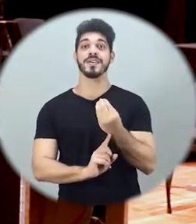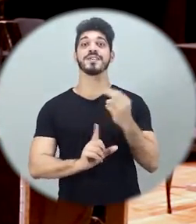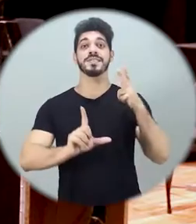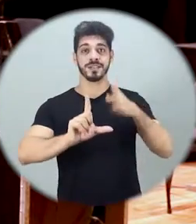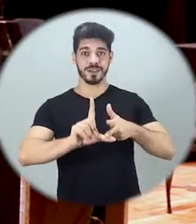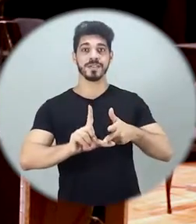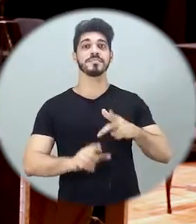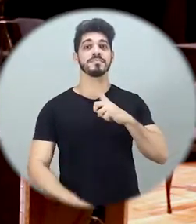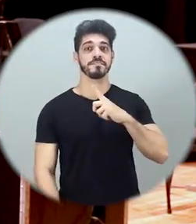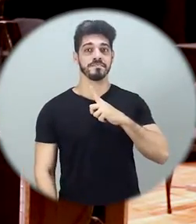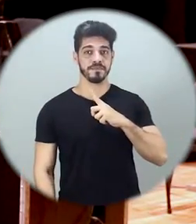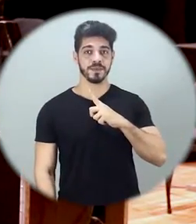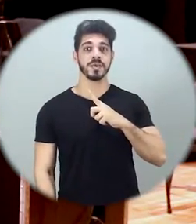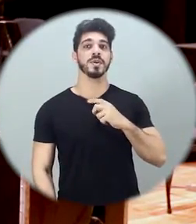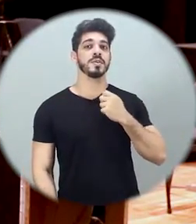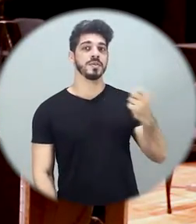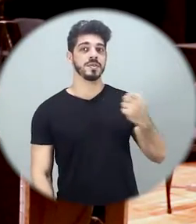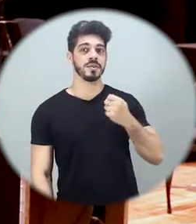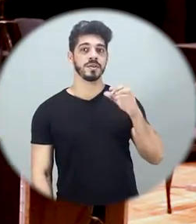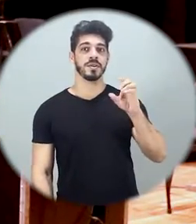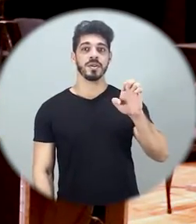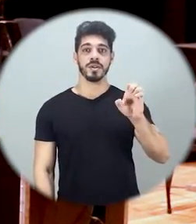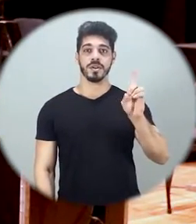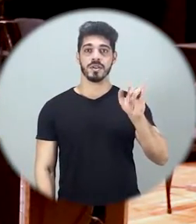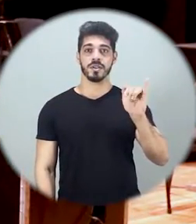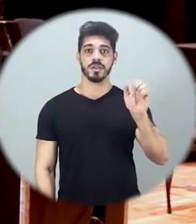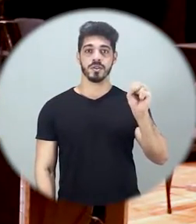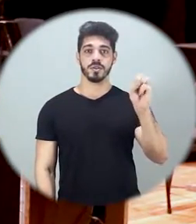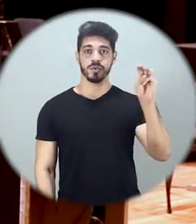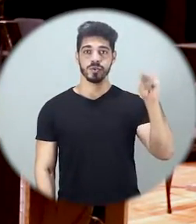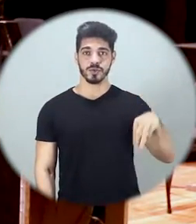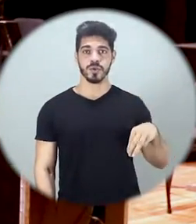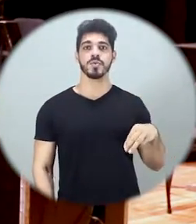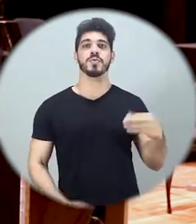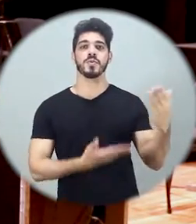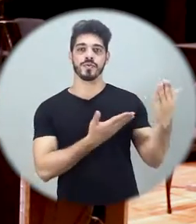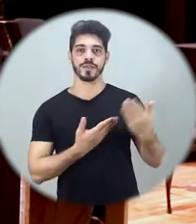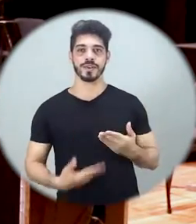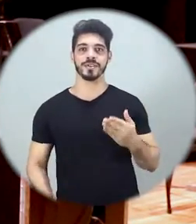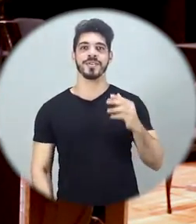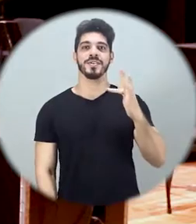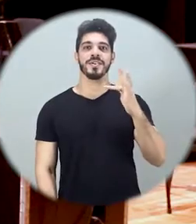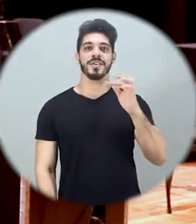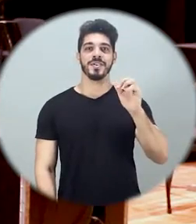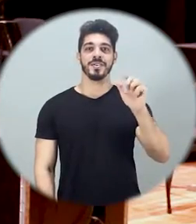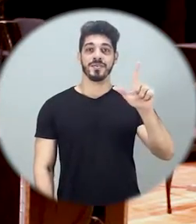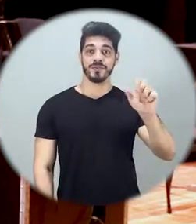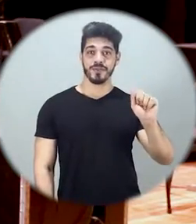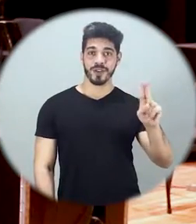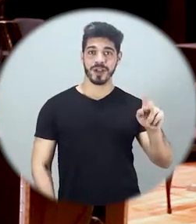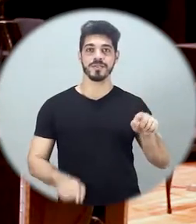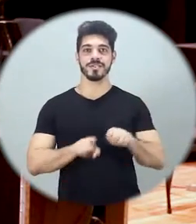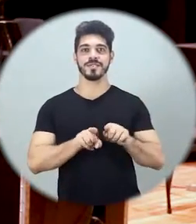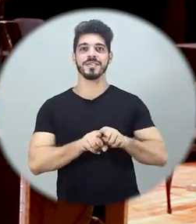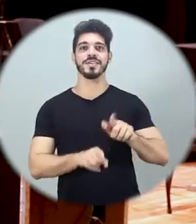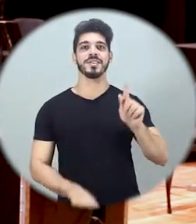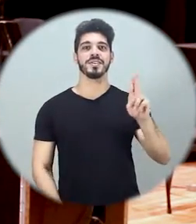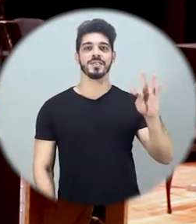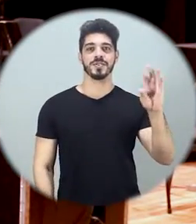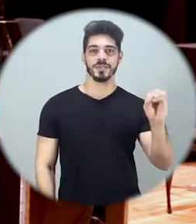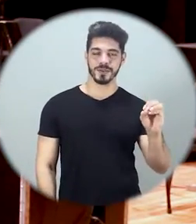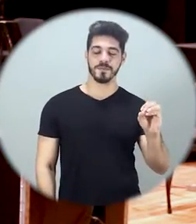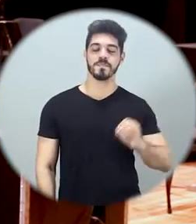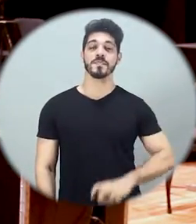Edilson Parra. Os convidados são Flau Mendes e Guto Holanda. Na quinta-feira, dia 26, a